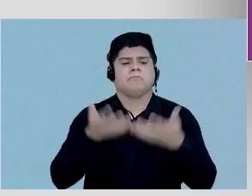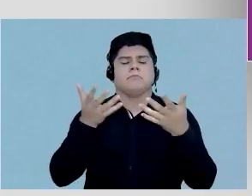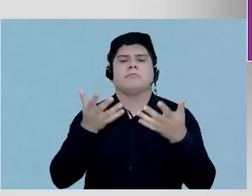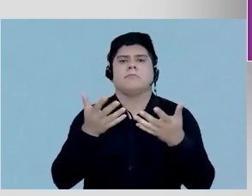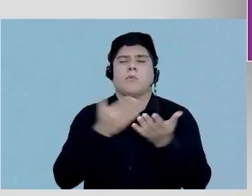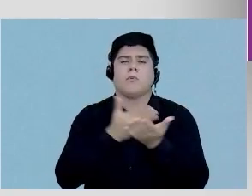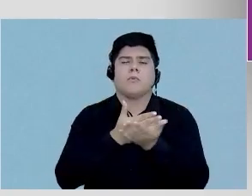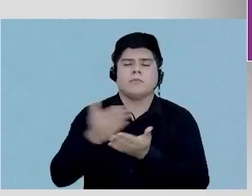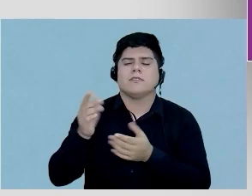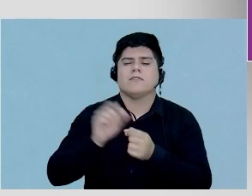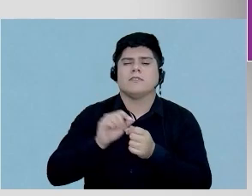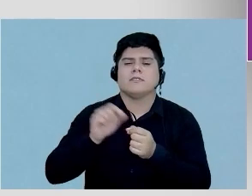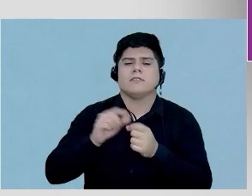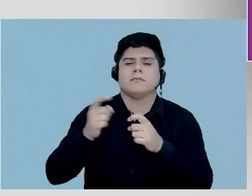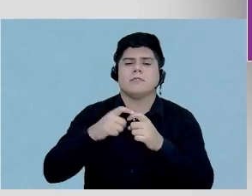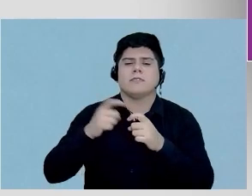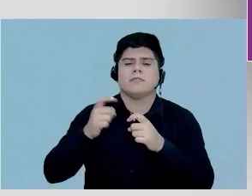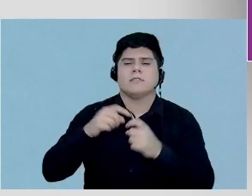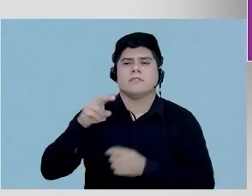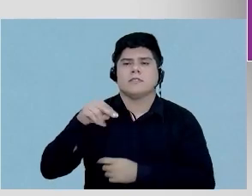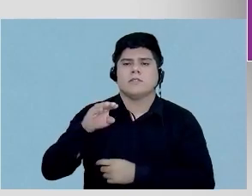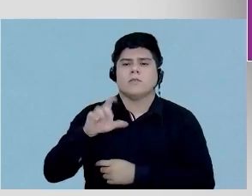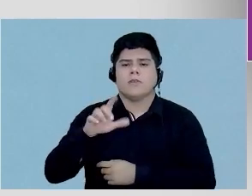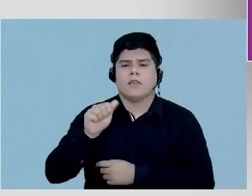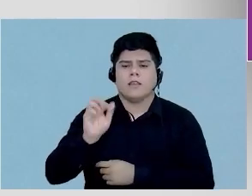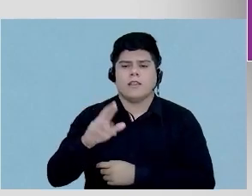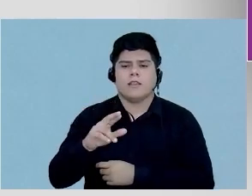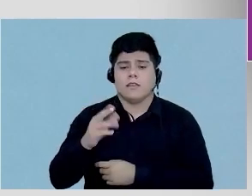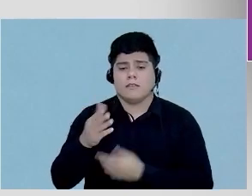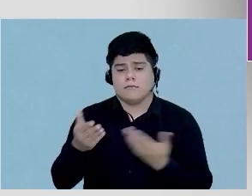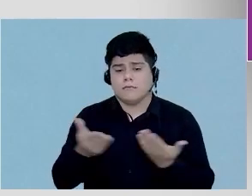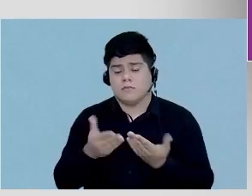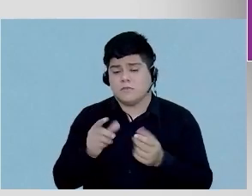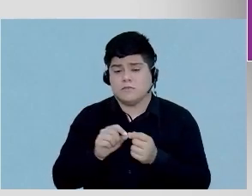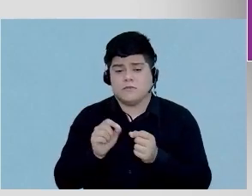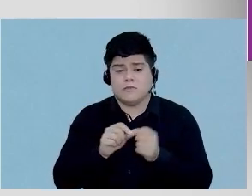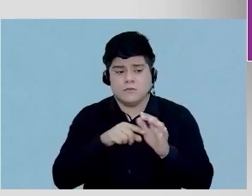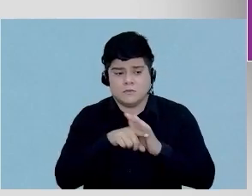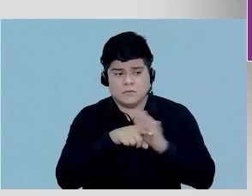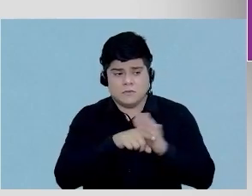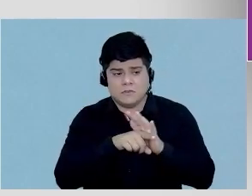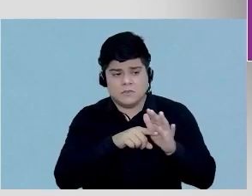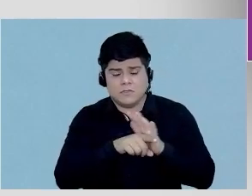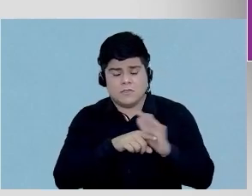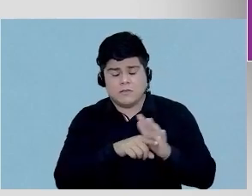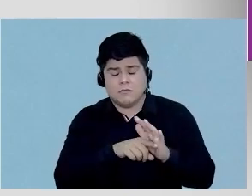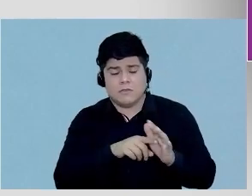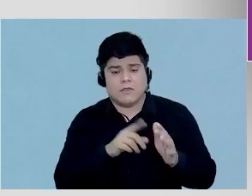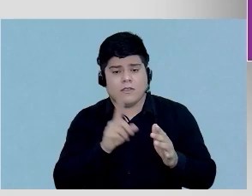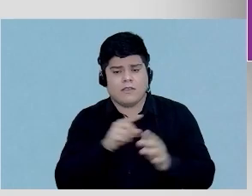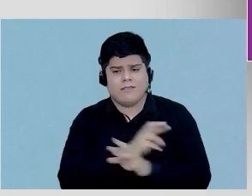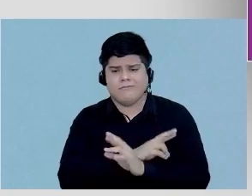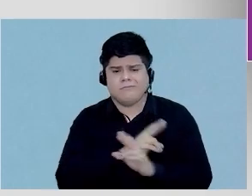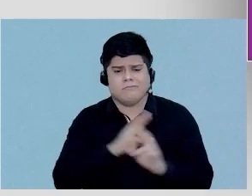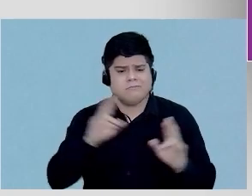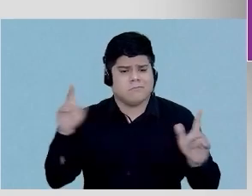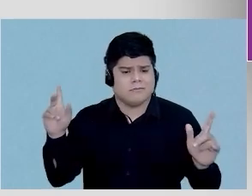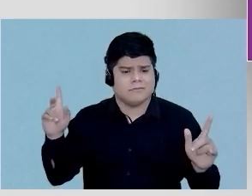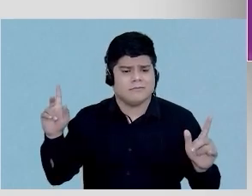comecei a fazer é a medicina nuclear. Eu posso dizer hoje que a gente faz um exame completamente diferente.